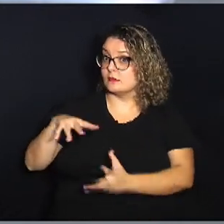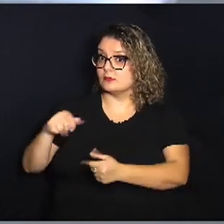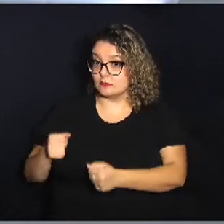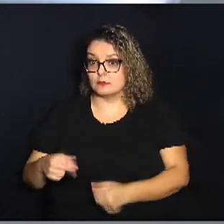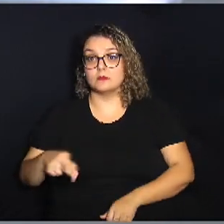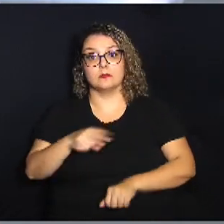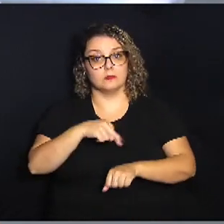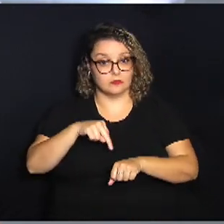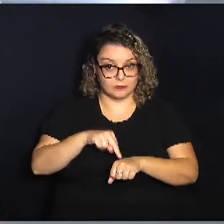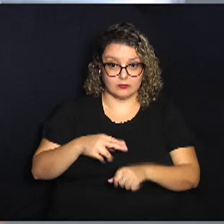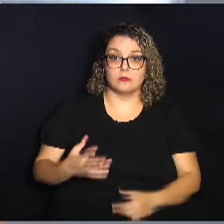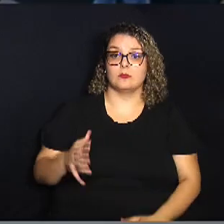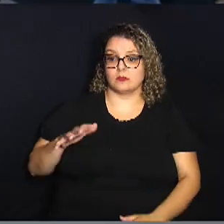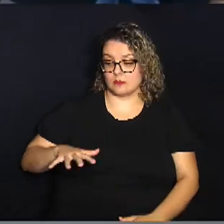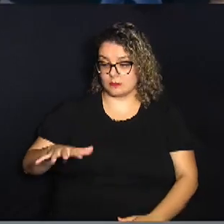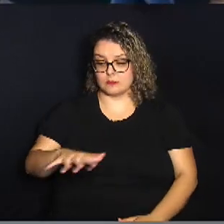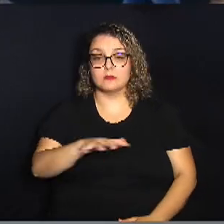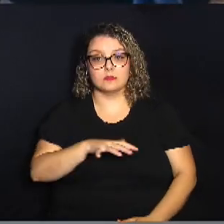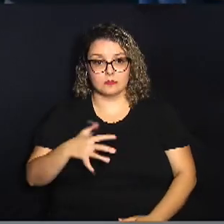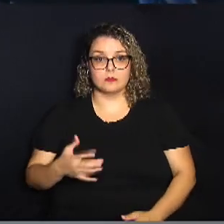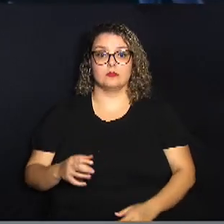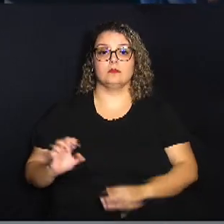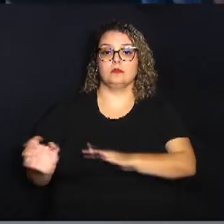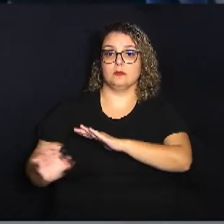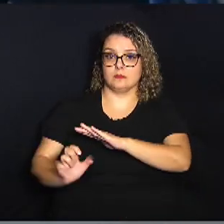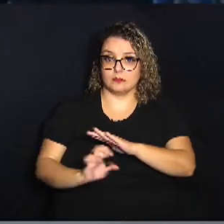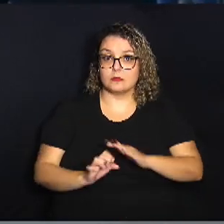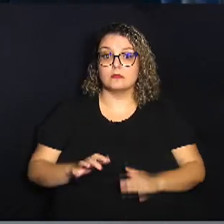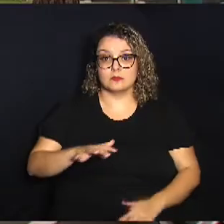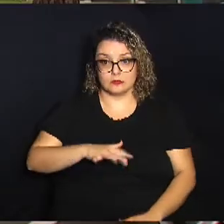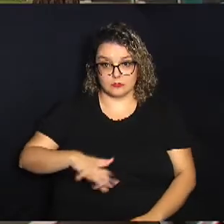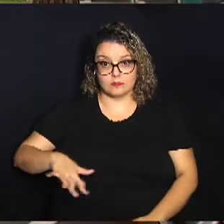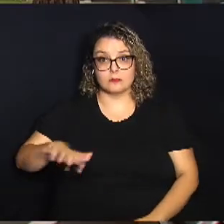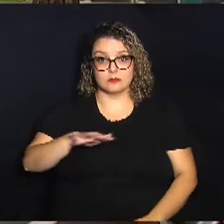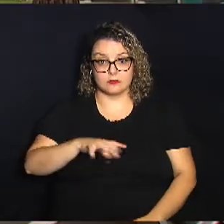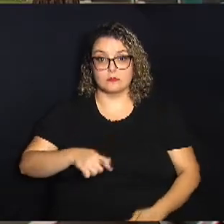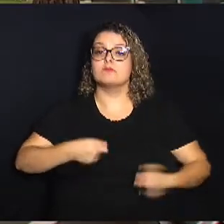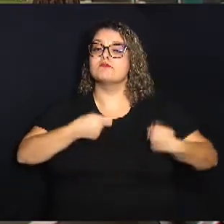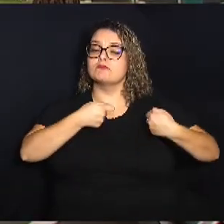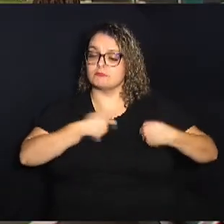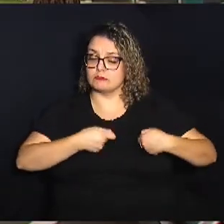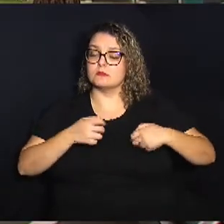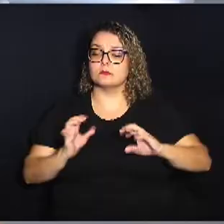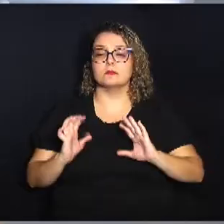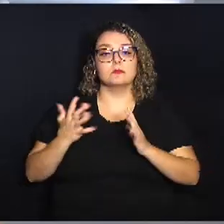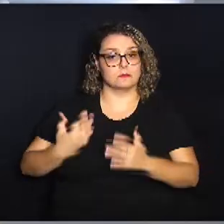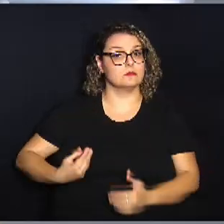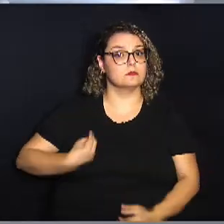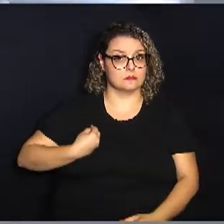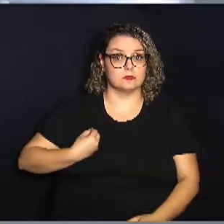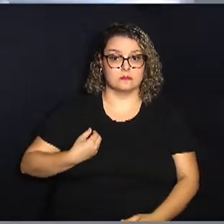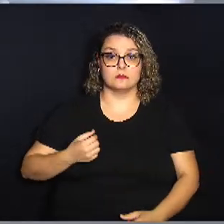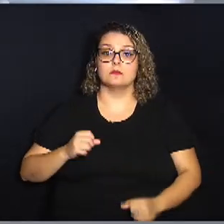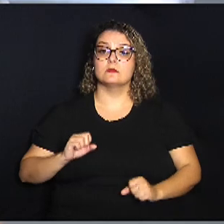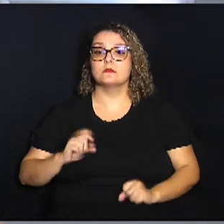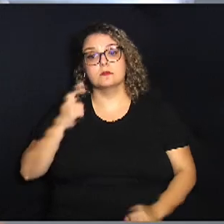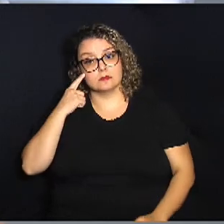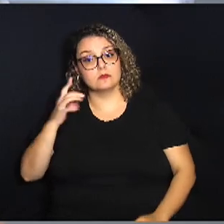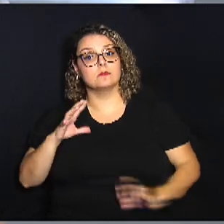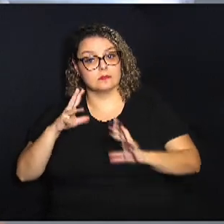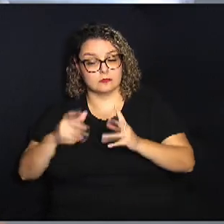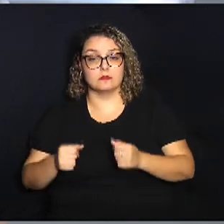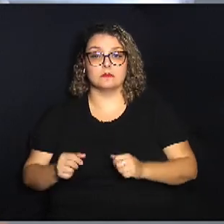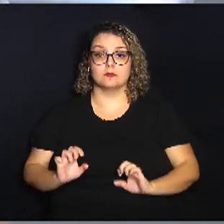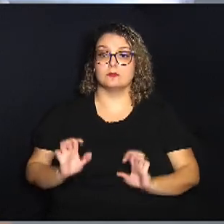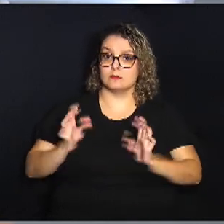nacionais, regionais. As empresas da região apostam nos eventos presenciais. Em geral, os eventos de